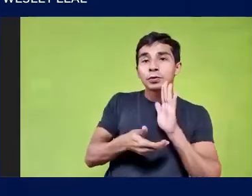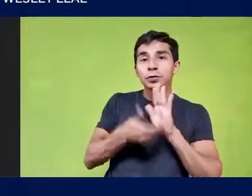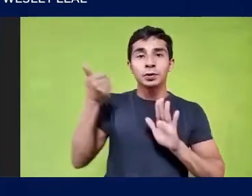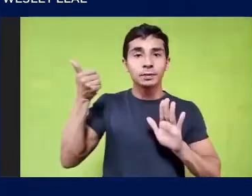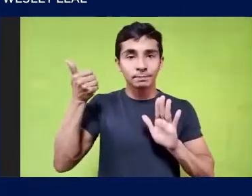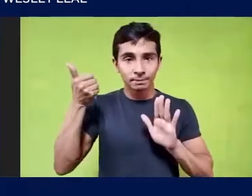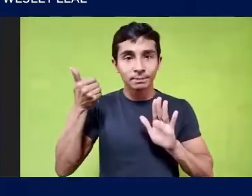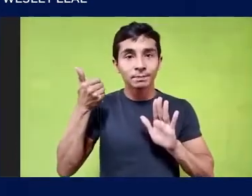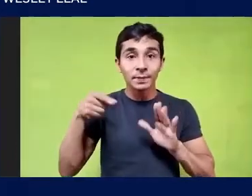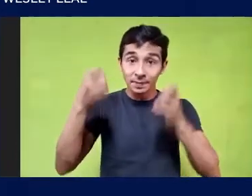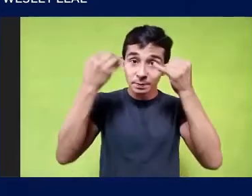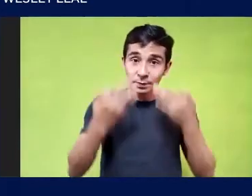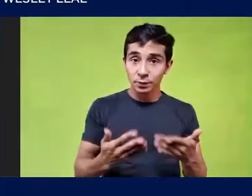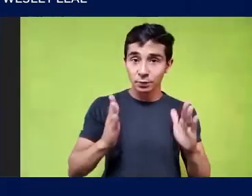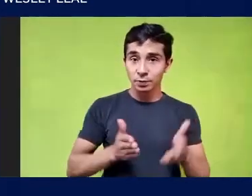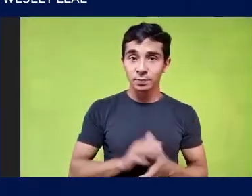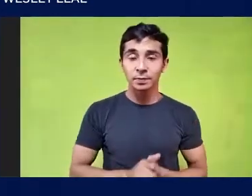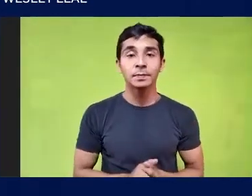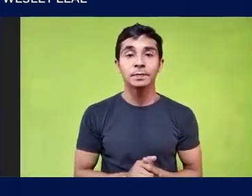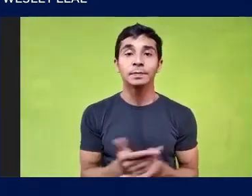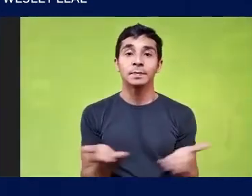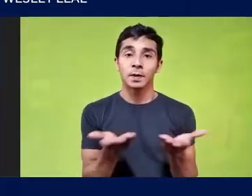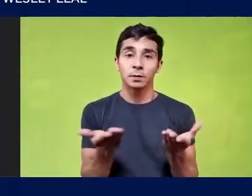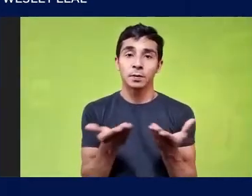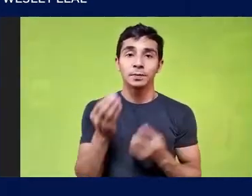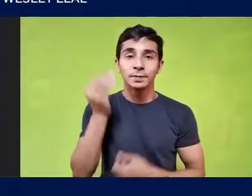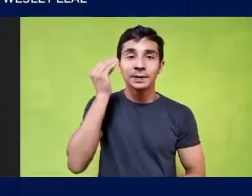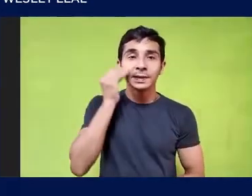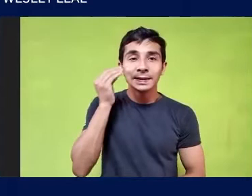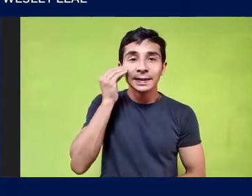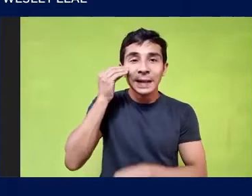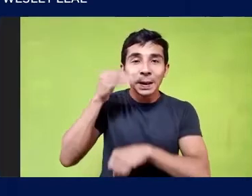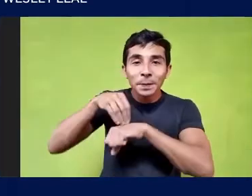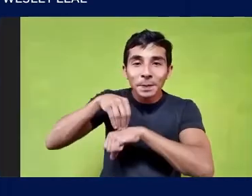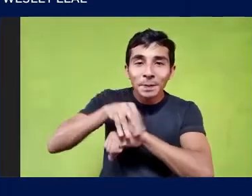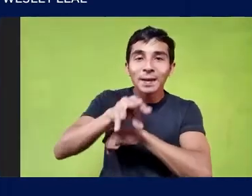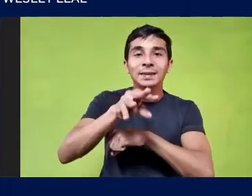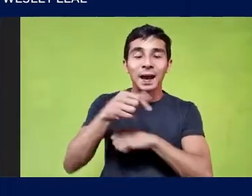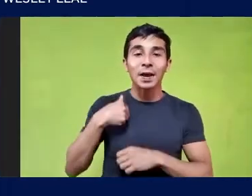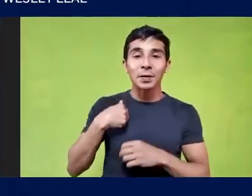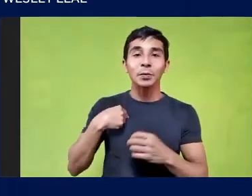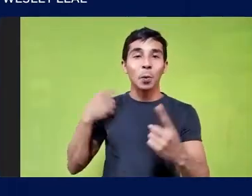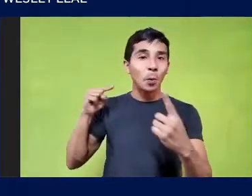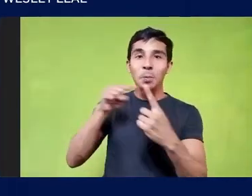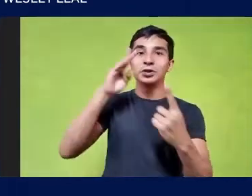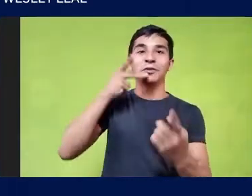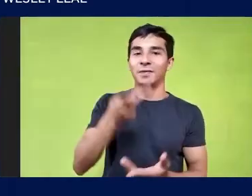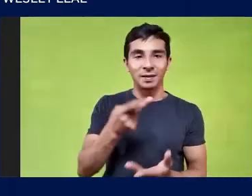eu estou querendo trazer Aqui agora Um pouco Talvez eu tenha feito Uma deriva muito grande Em conversa com Leonardo